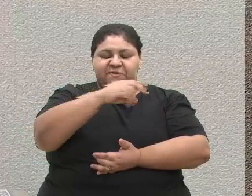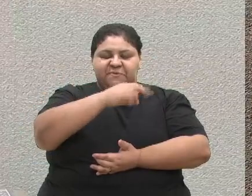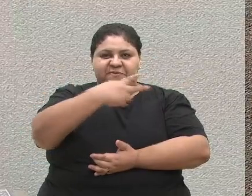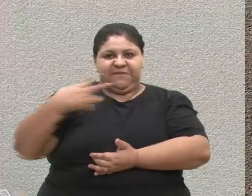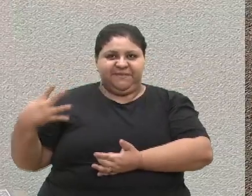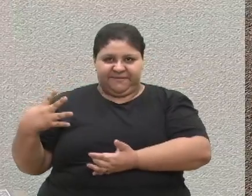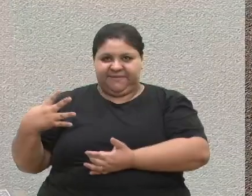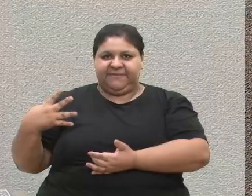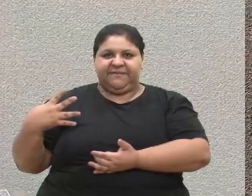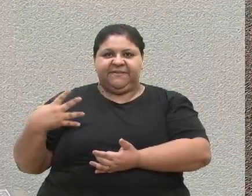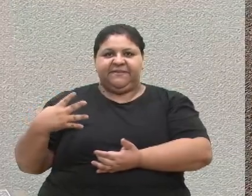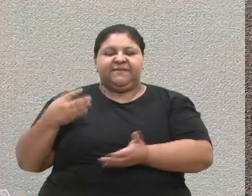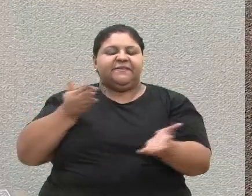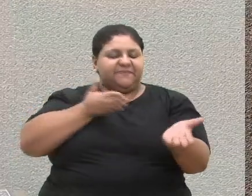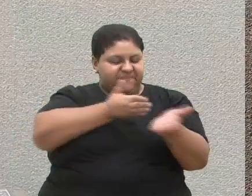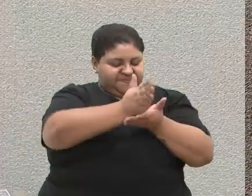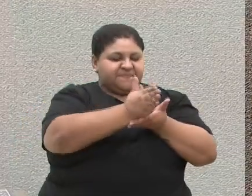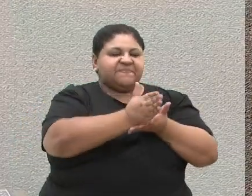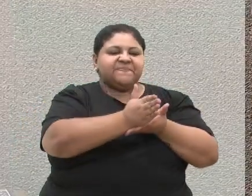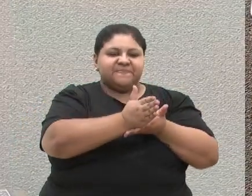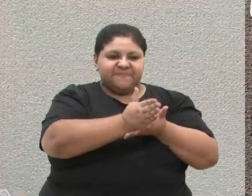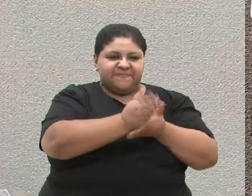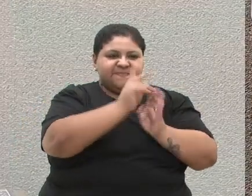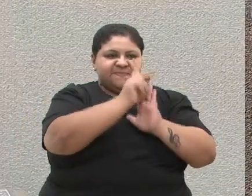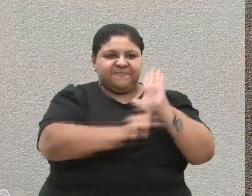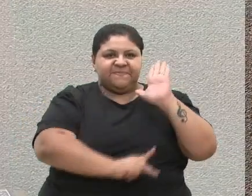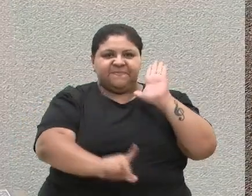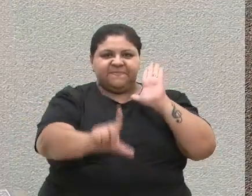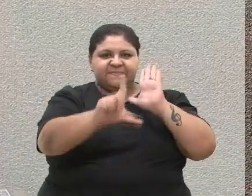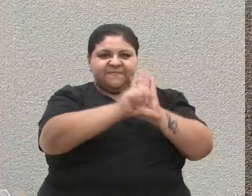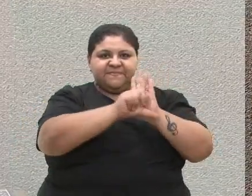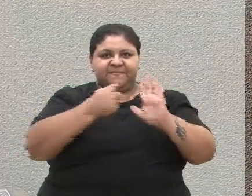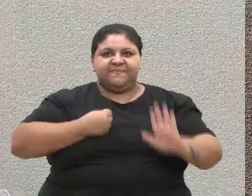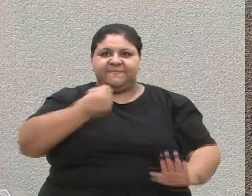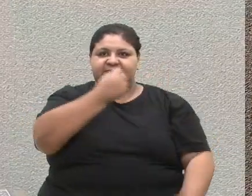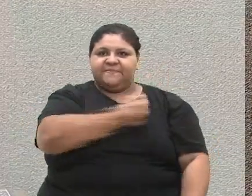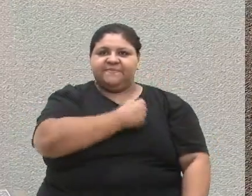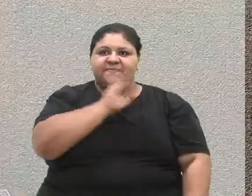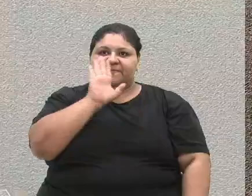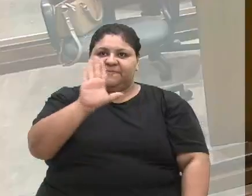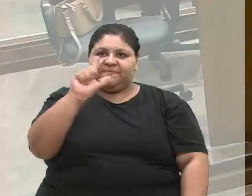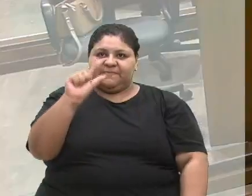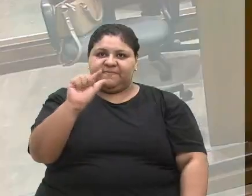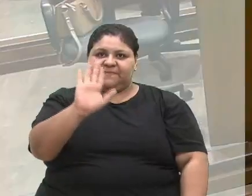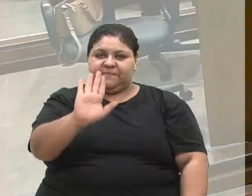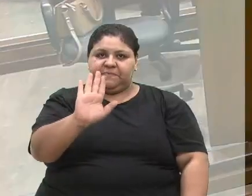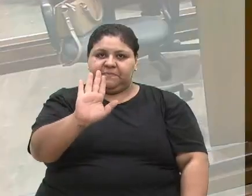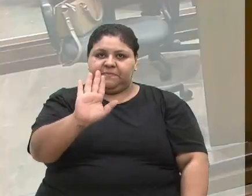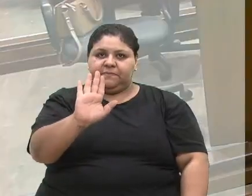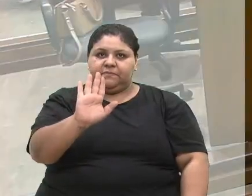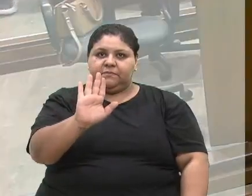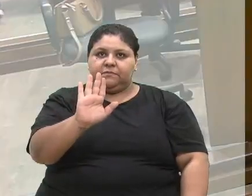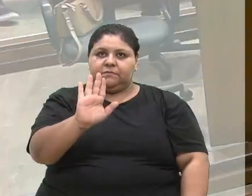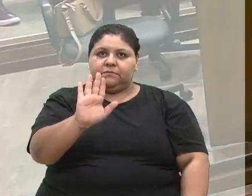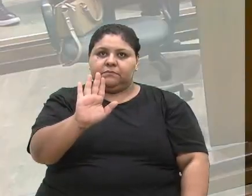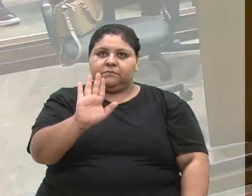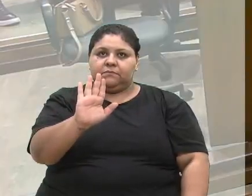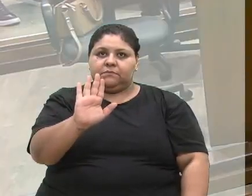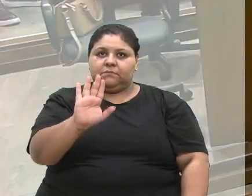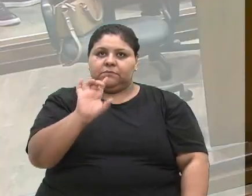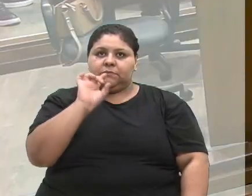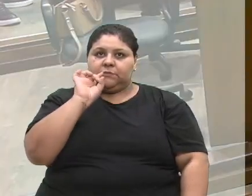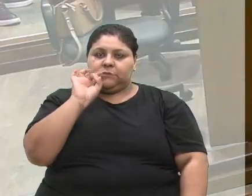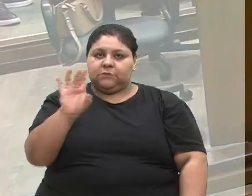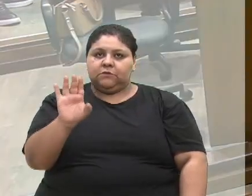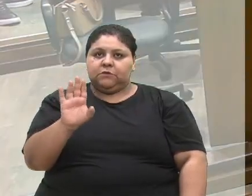Pelo parecer favorável do projeto de lei número 17... Um minutinho, vereador. Só para que a gente